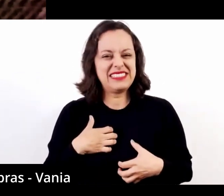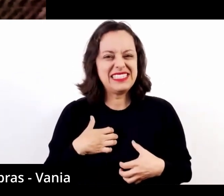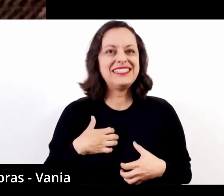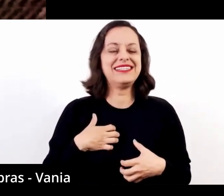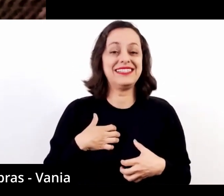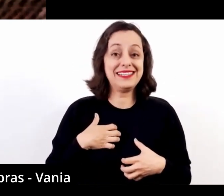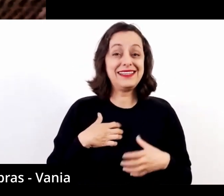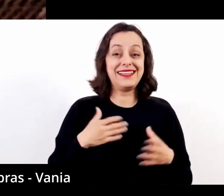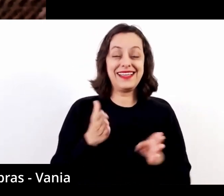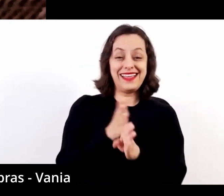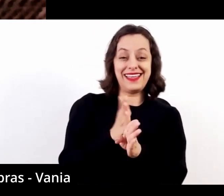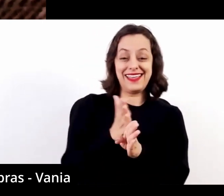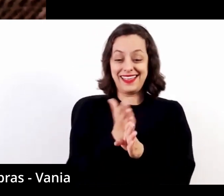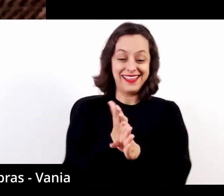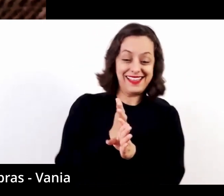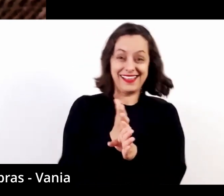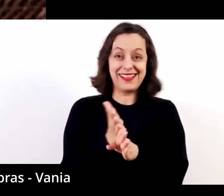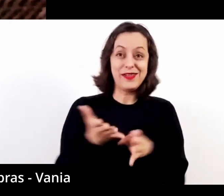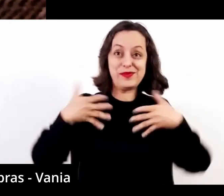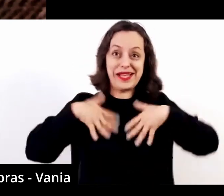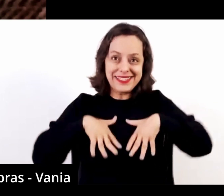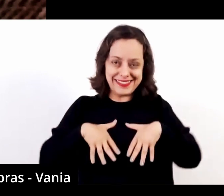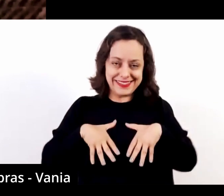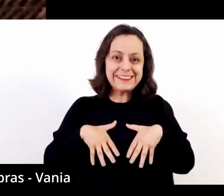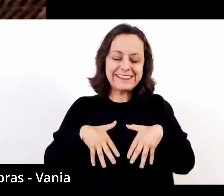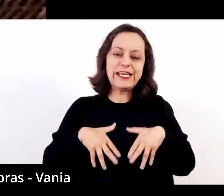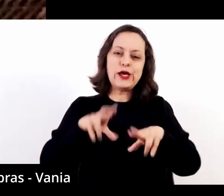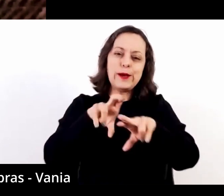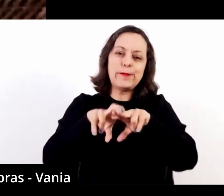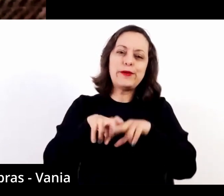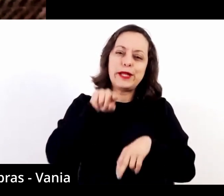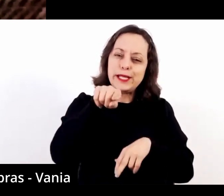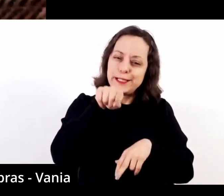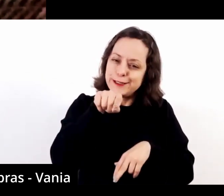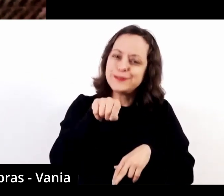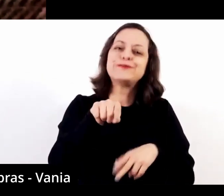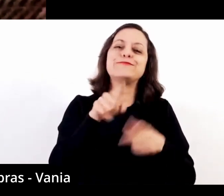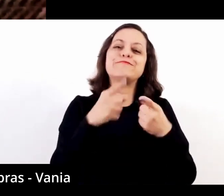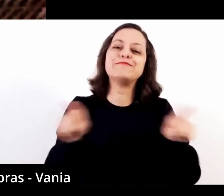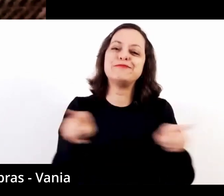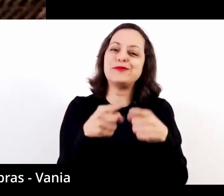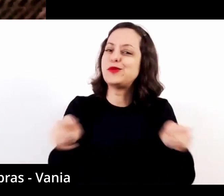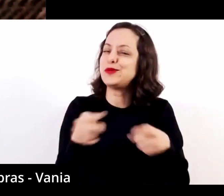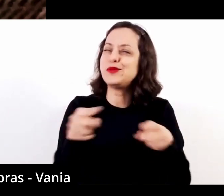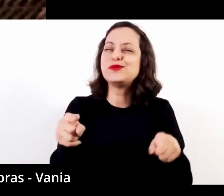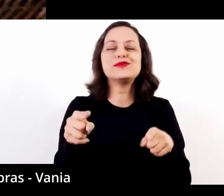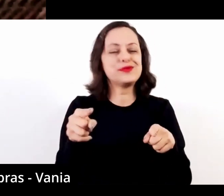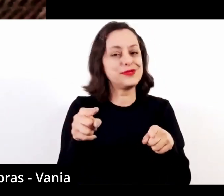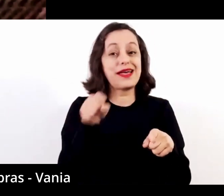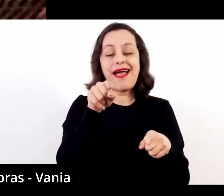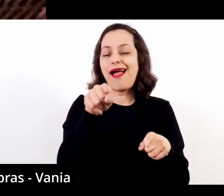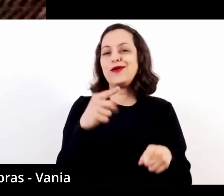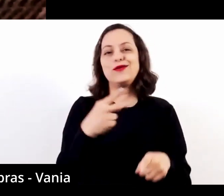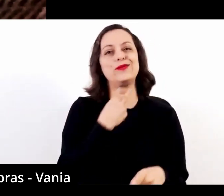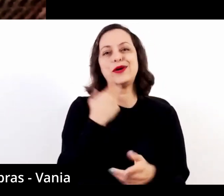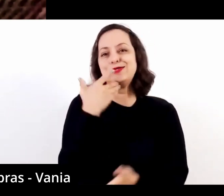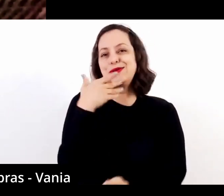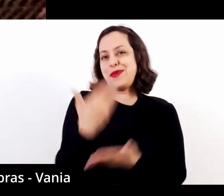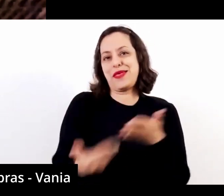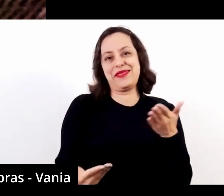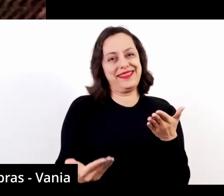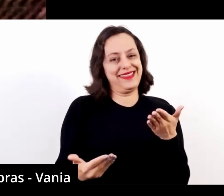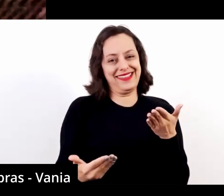imerso num berço de tormenta. Por isso, acho também que essa peça é um dos aspectos mais imperdíveis,